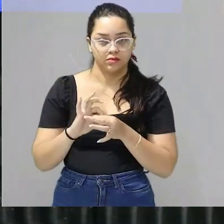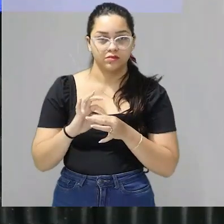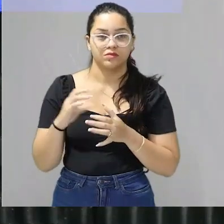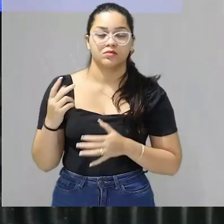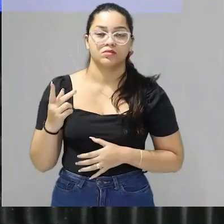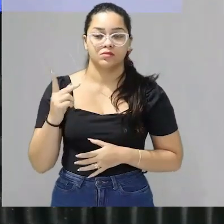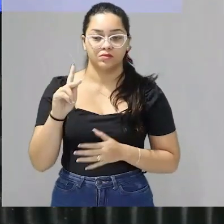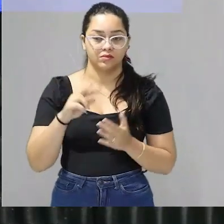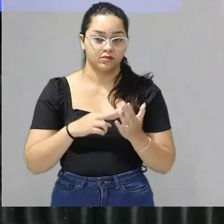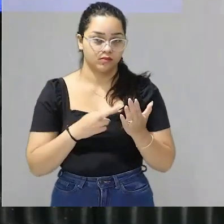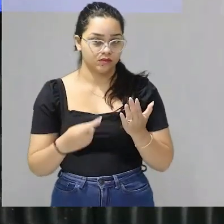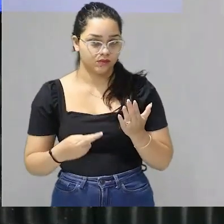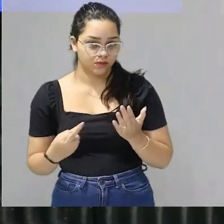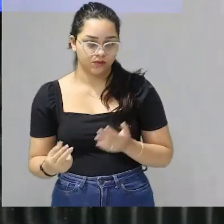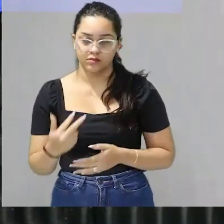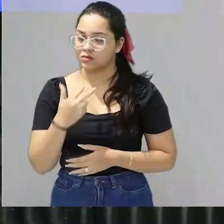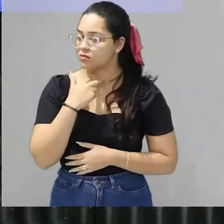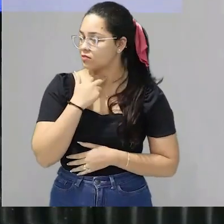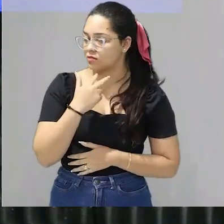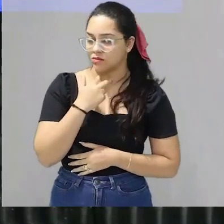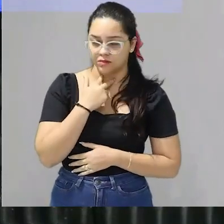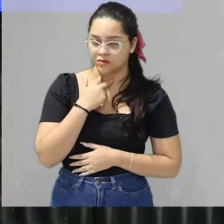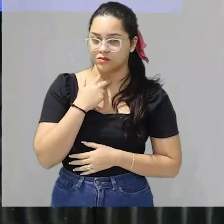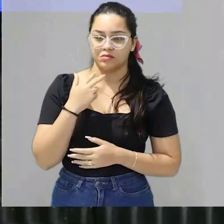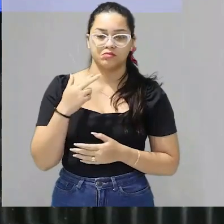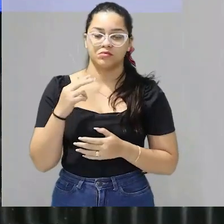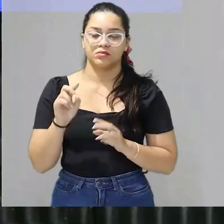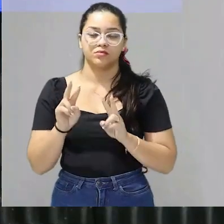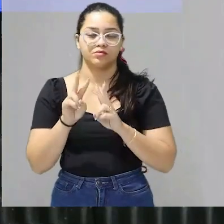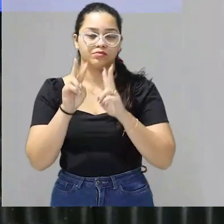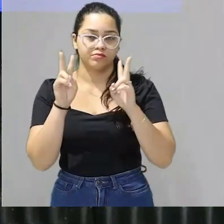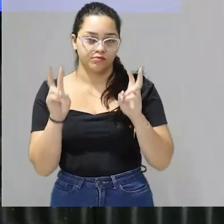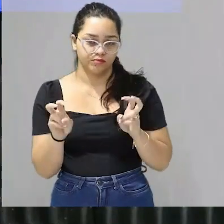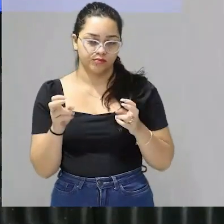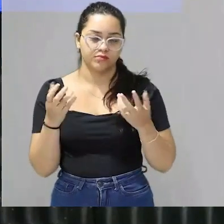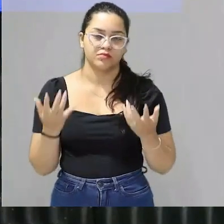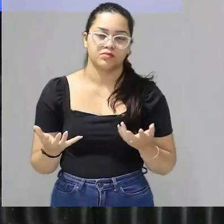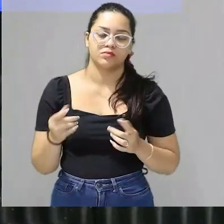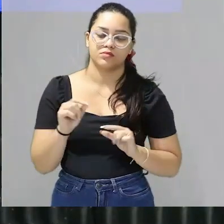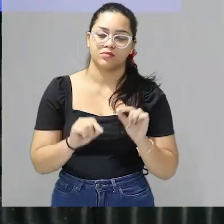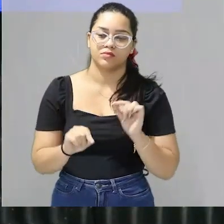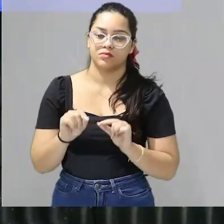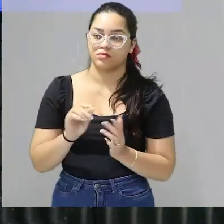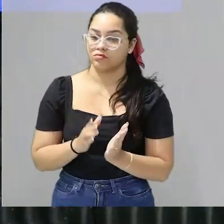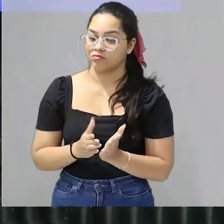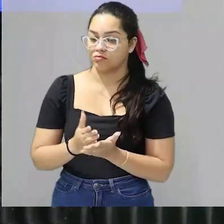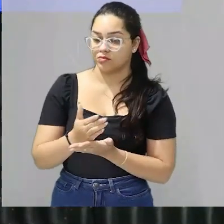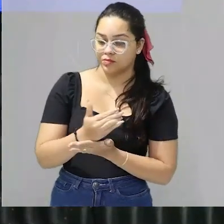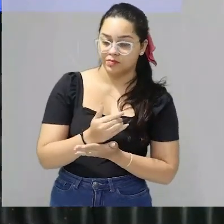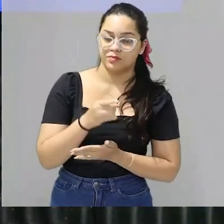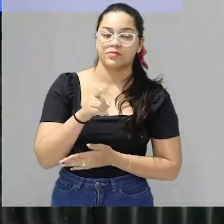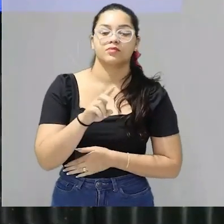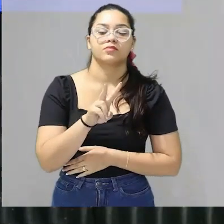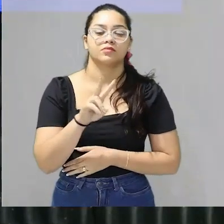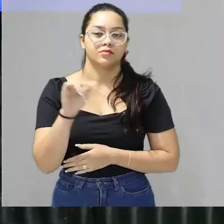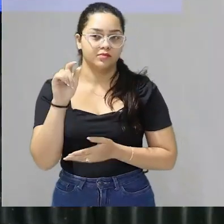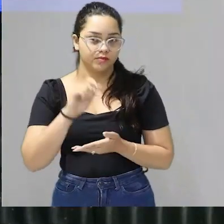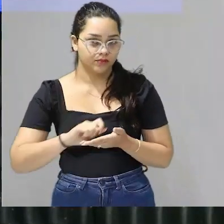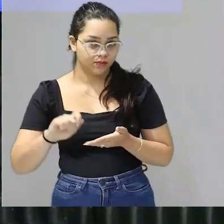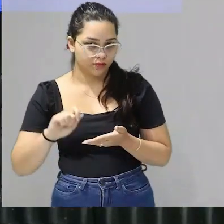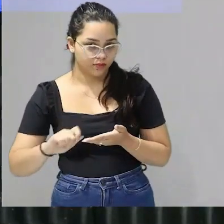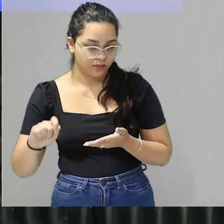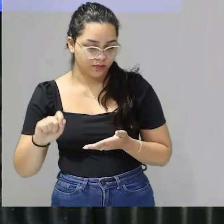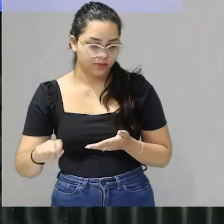a sua redação não pode ser um título que esteja totalmente desligado do que você vai escrever